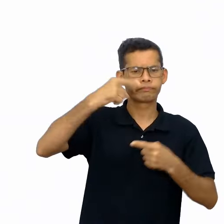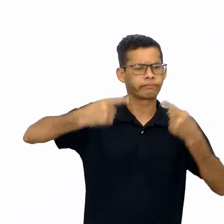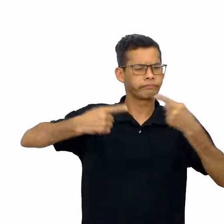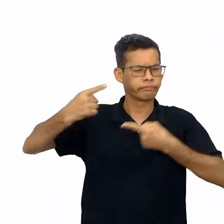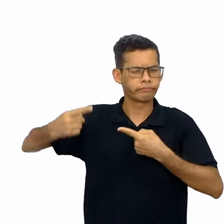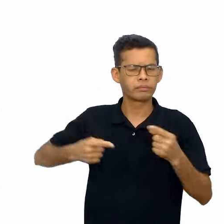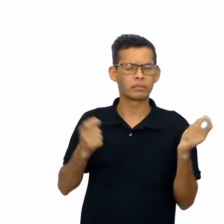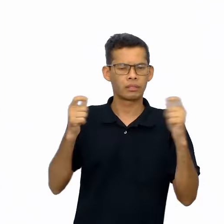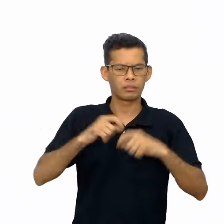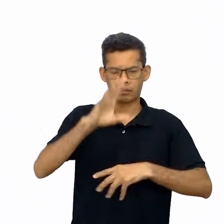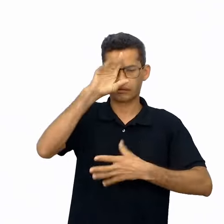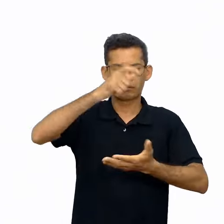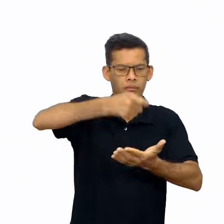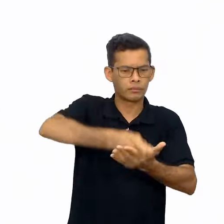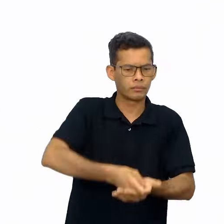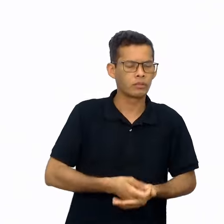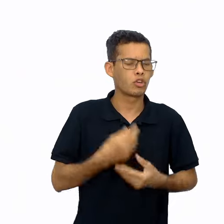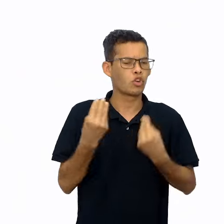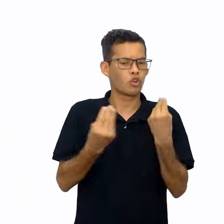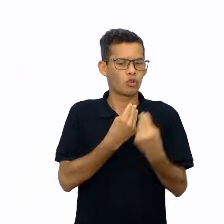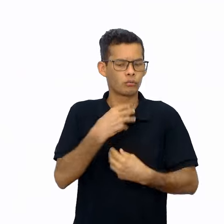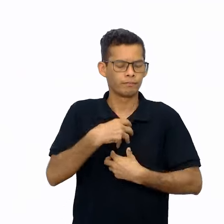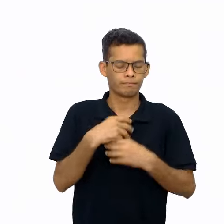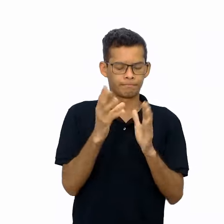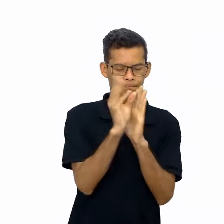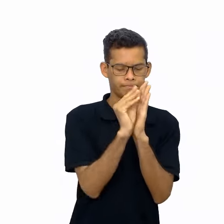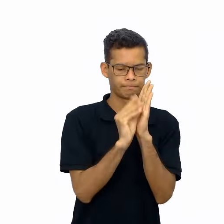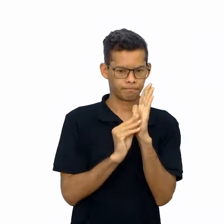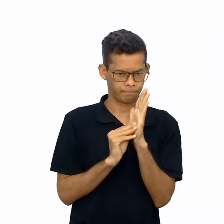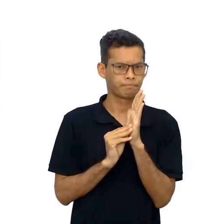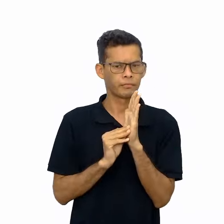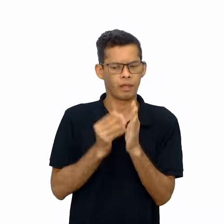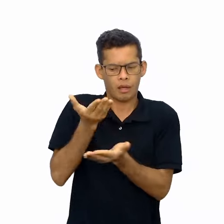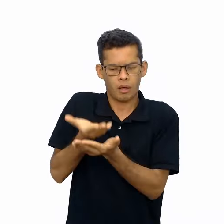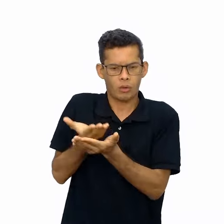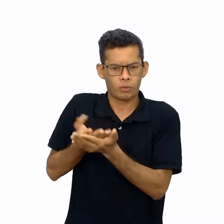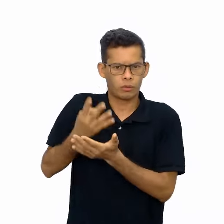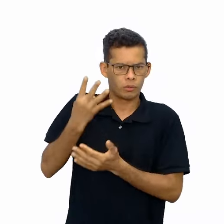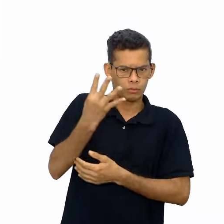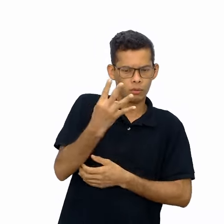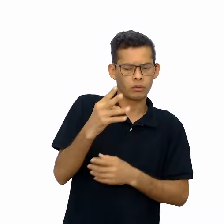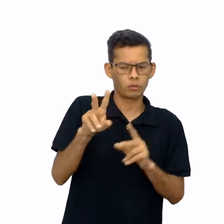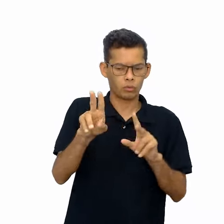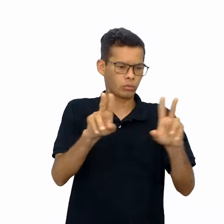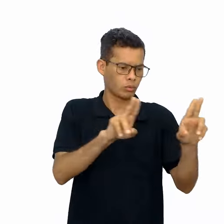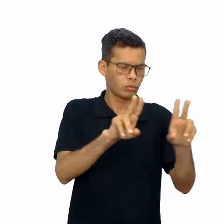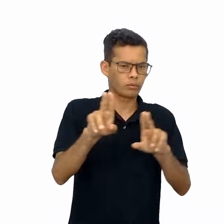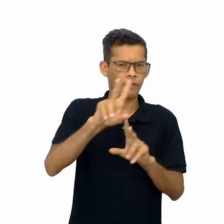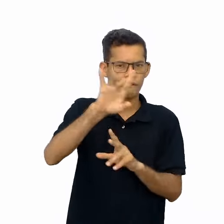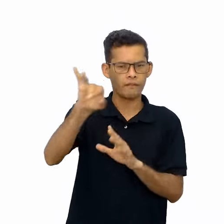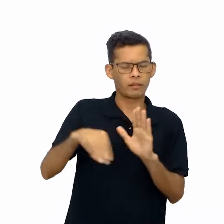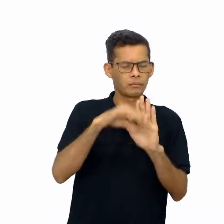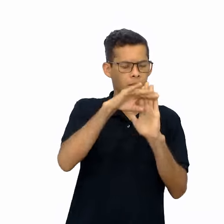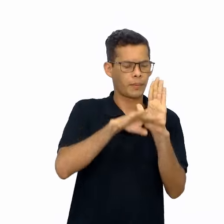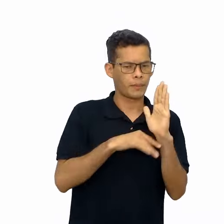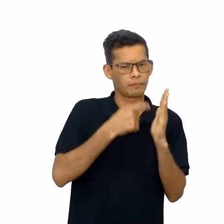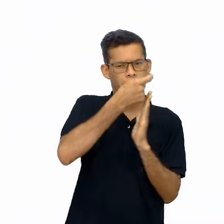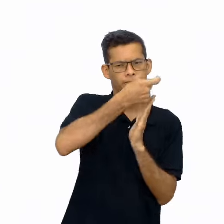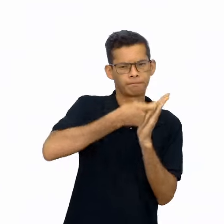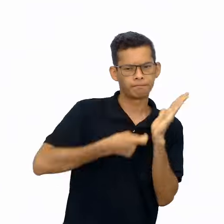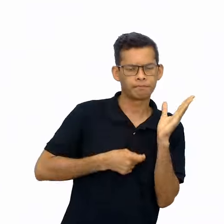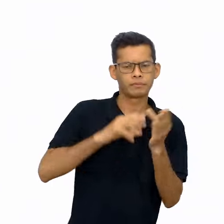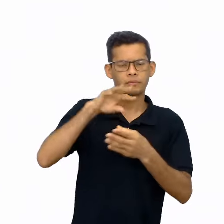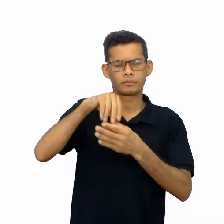chegarem a uma decisão sobre como os livros serão catalogados. Na aula 4, as duplas escreverão a lista de categorias que foram